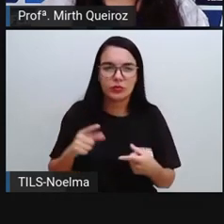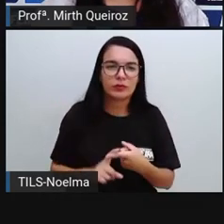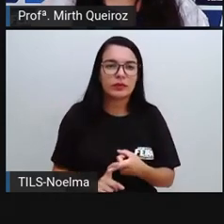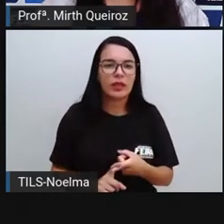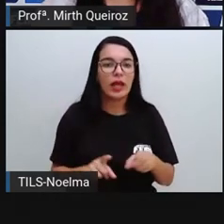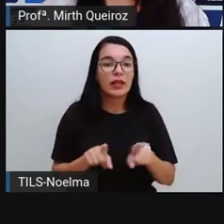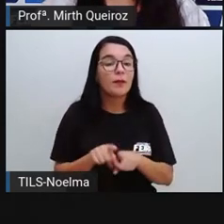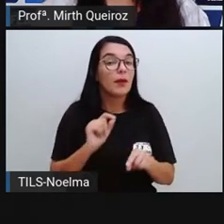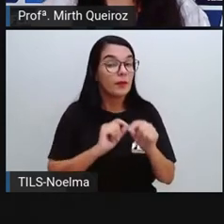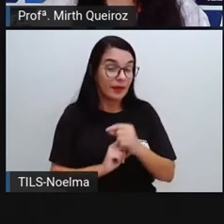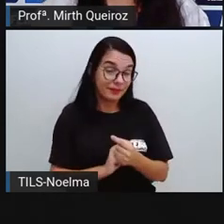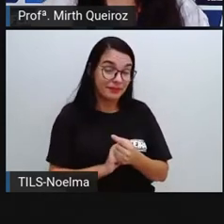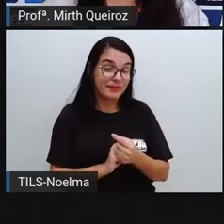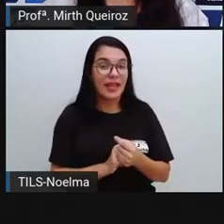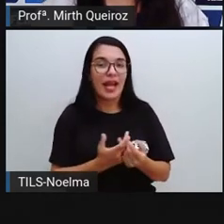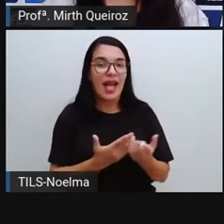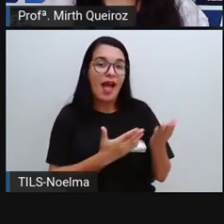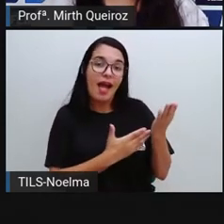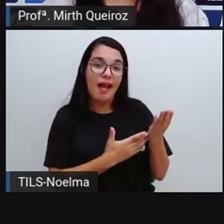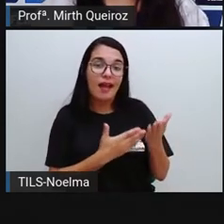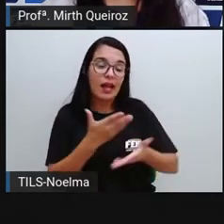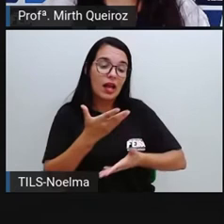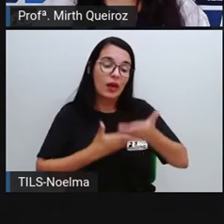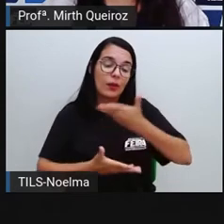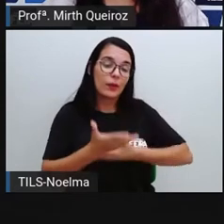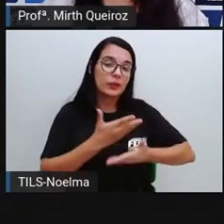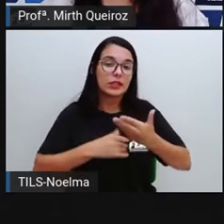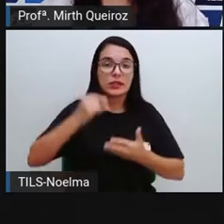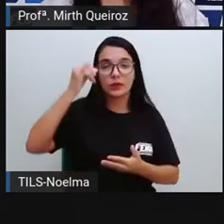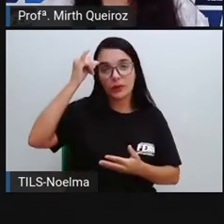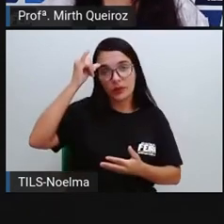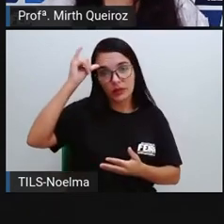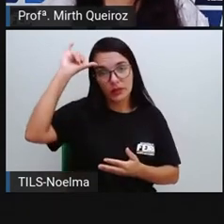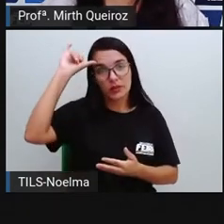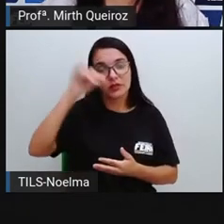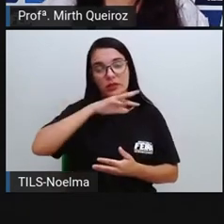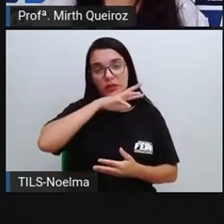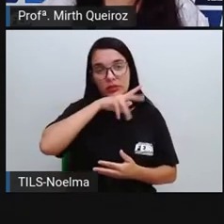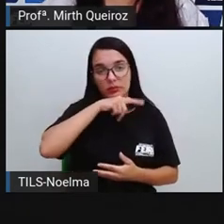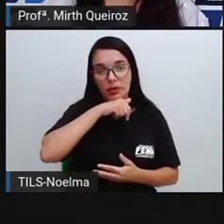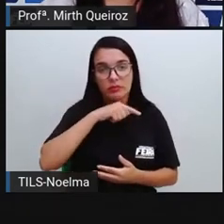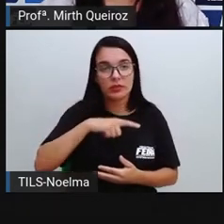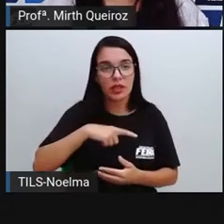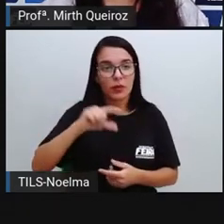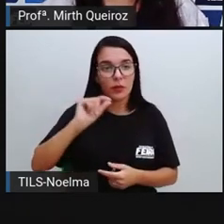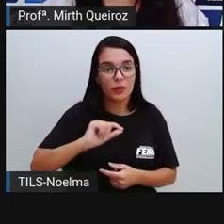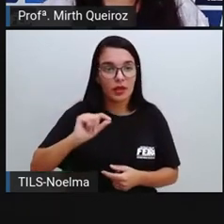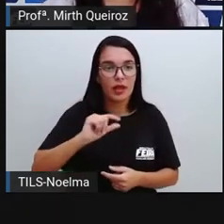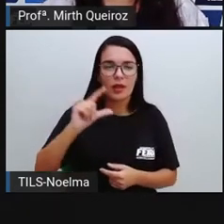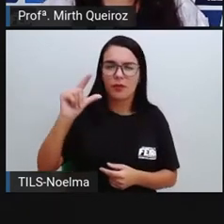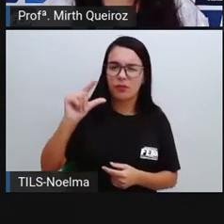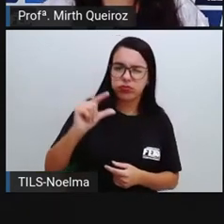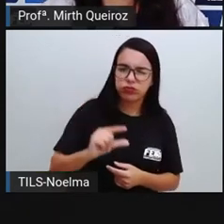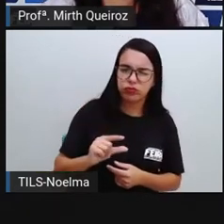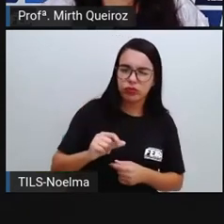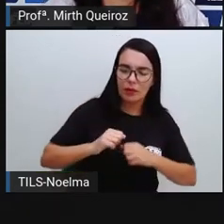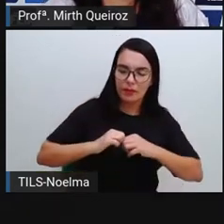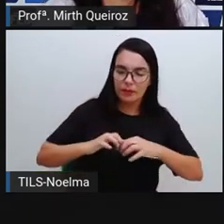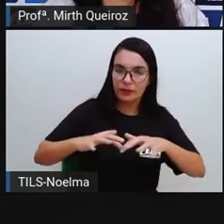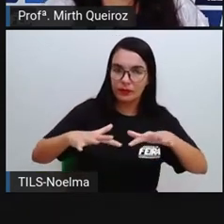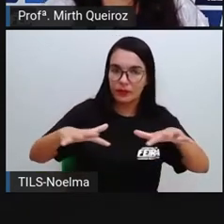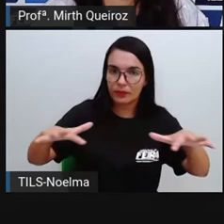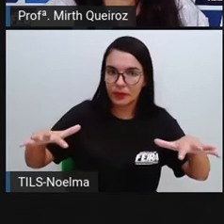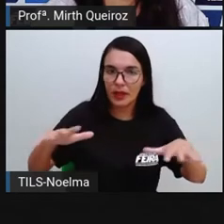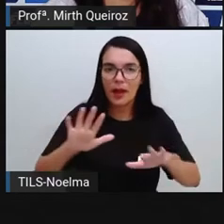Na pecuária tradicional, geralmente vai haver uma baixa produtividade, é chamada de extensiva,